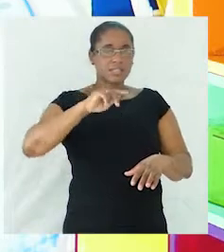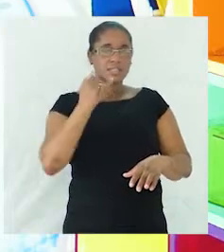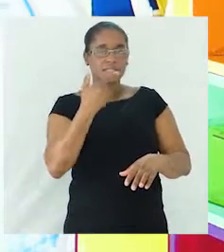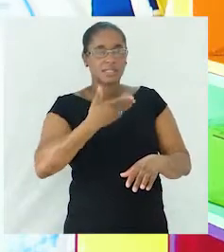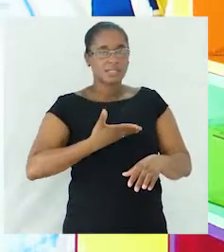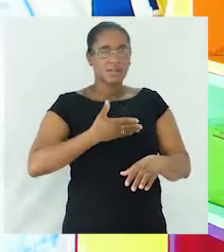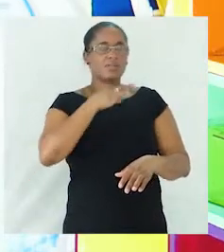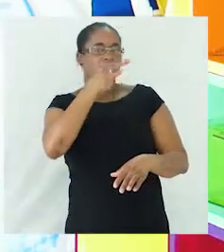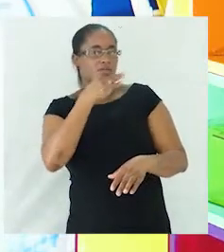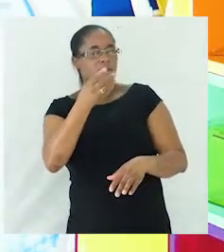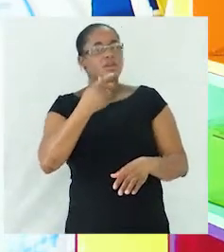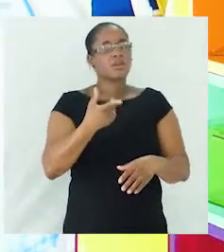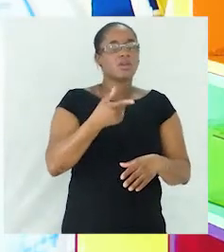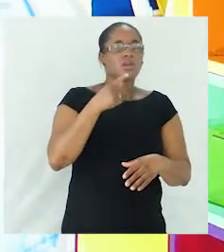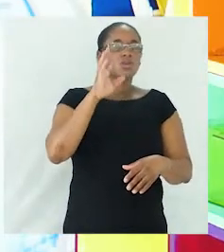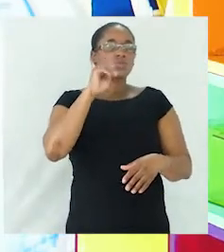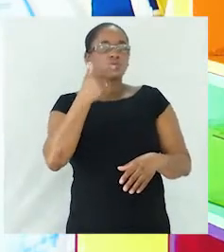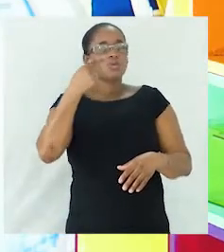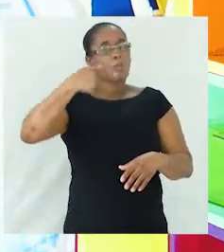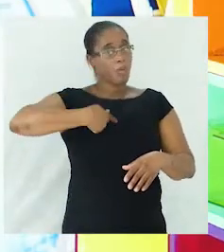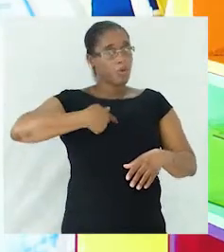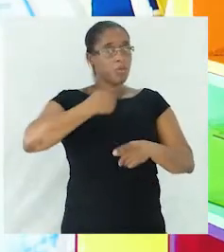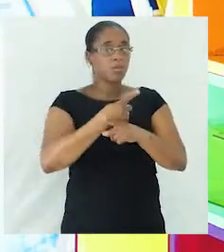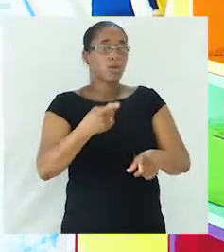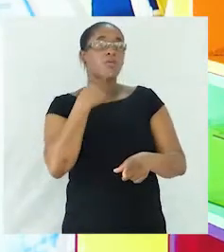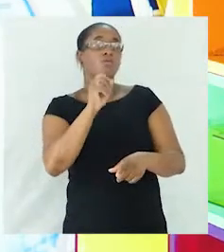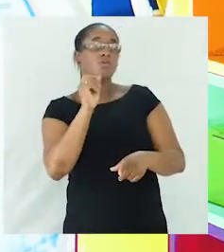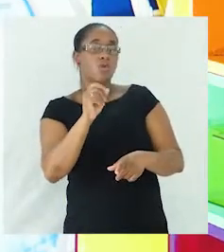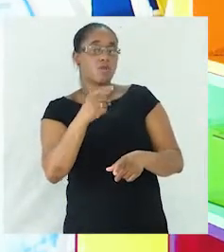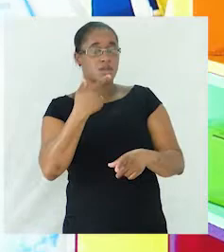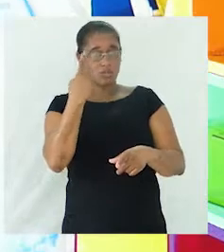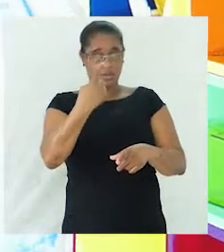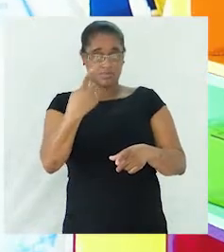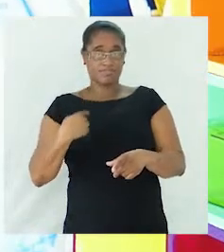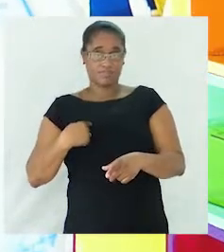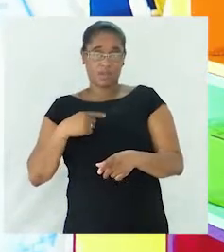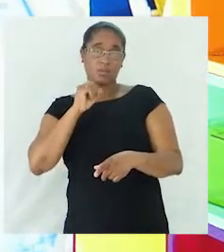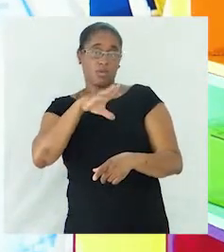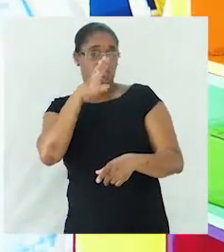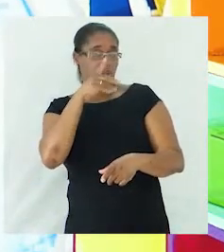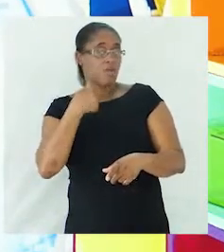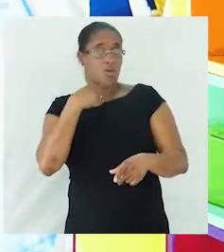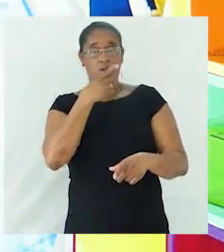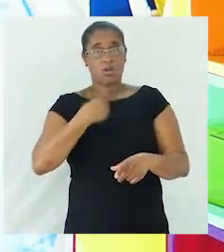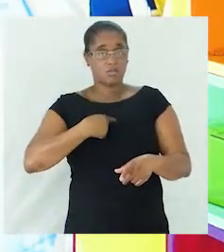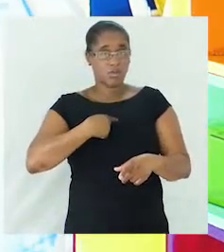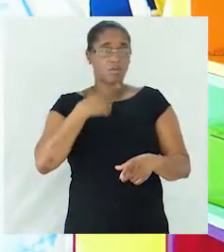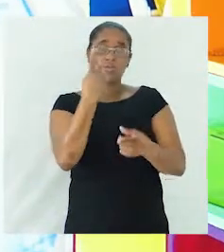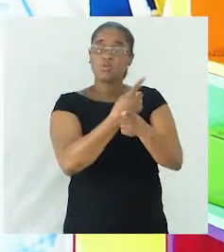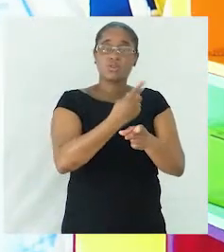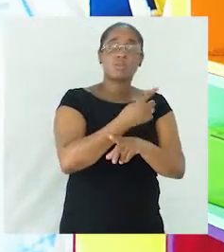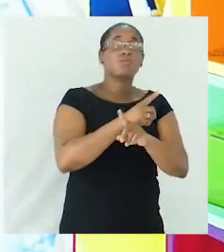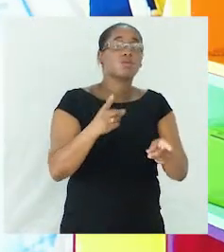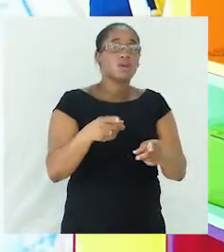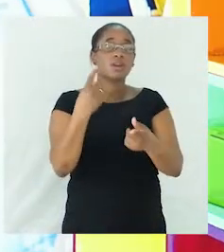individualiza. Eu não posso chamar de idneida a um objeto, por exemplo, porque é um nome característico de pessoas. Tal